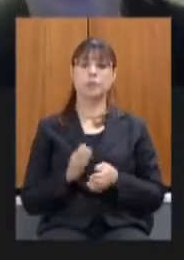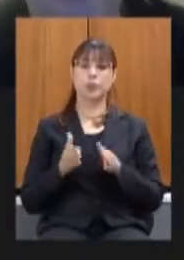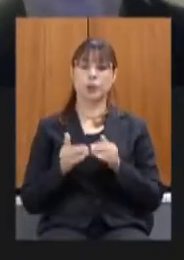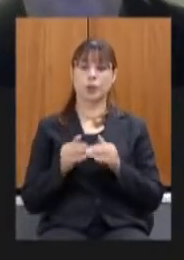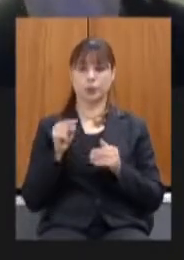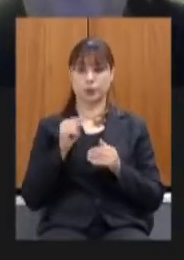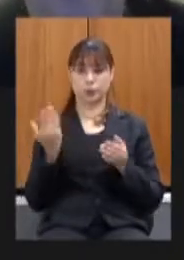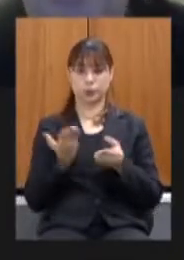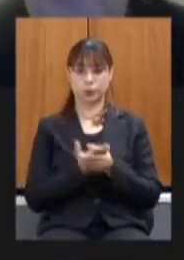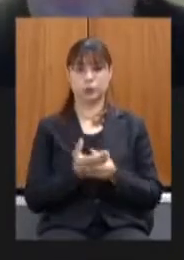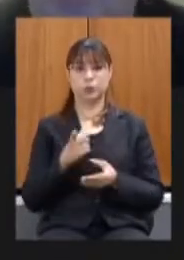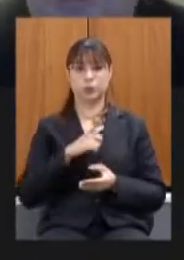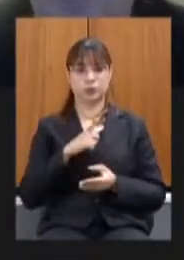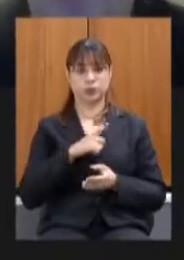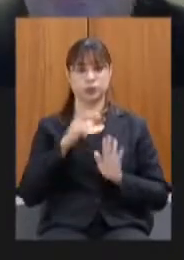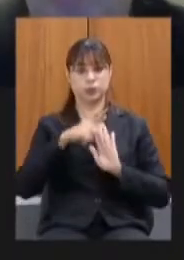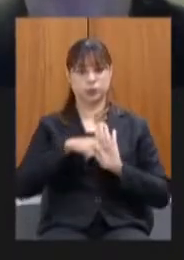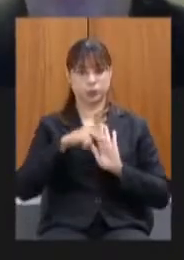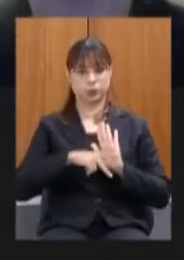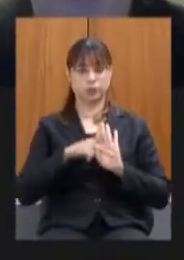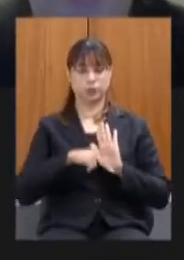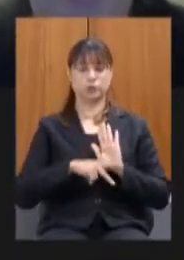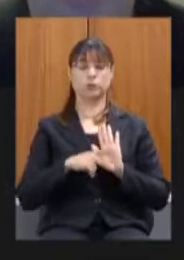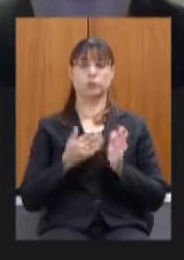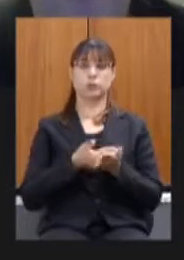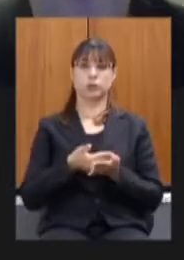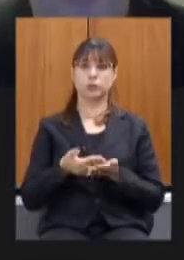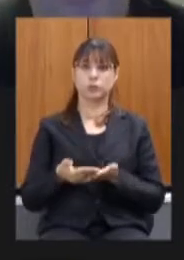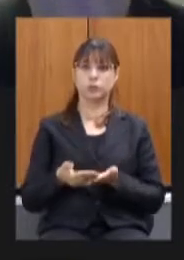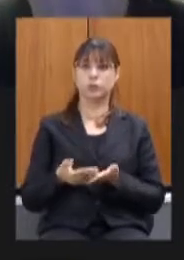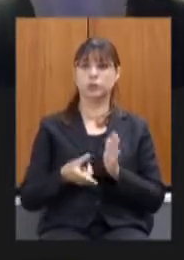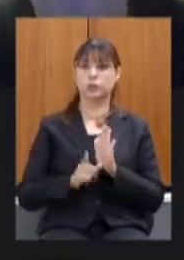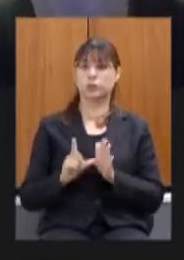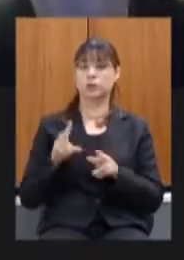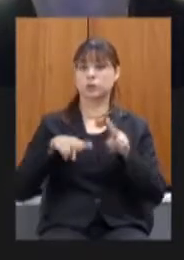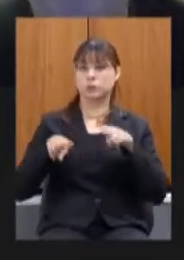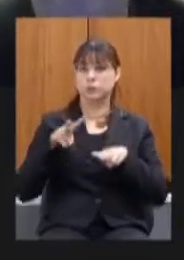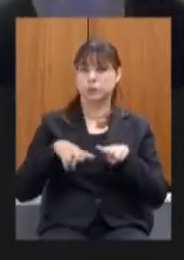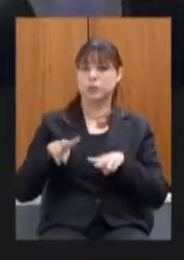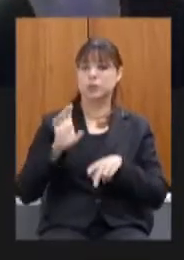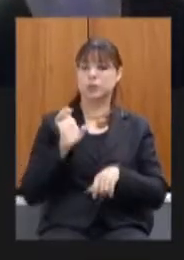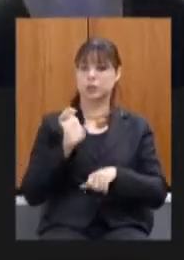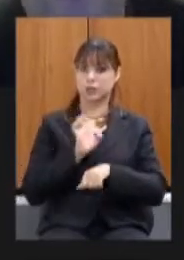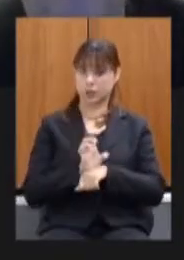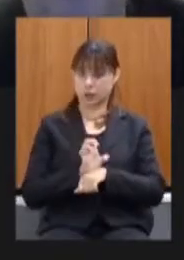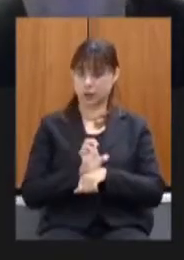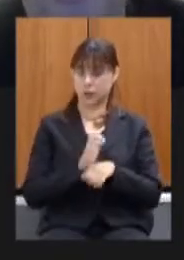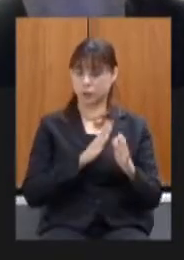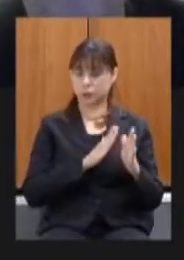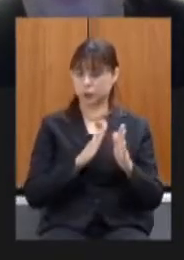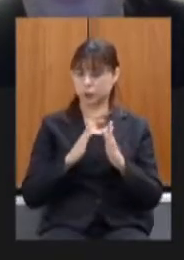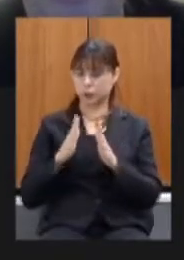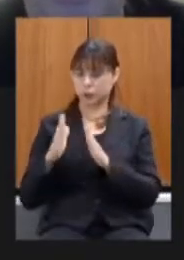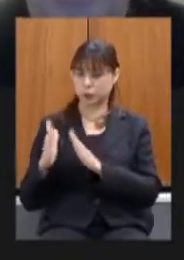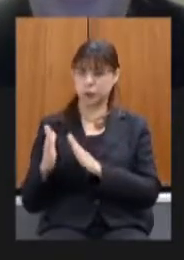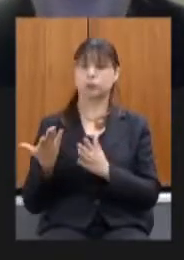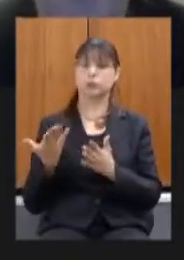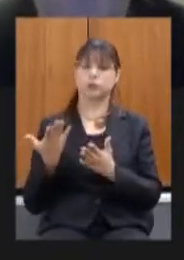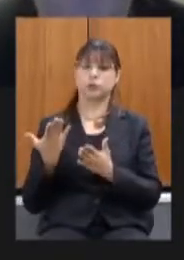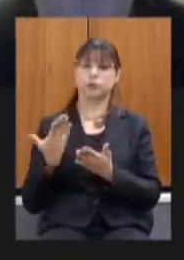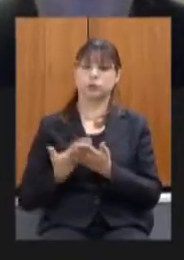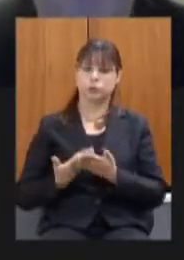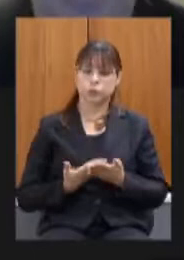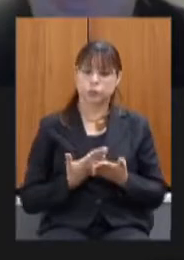os projetos elaborados a partir do processo diagnóstico que foi feito pelo estado durante todo este tempo e